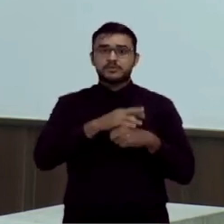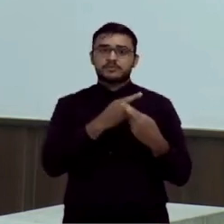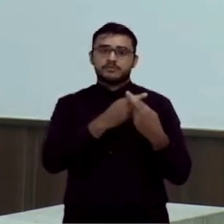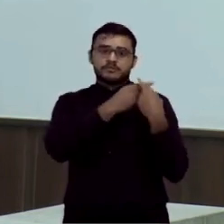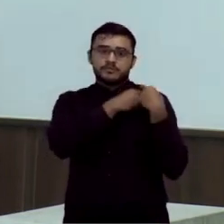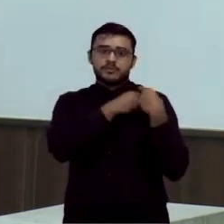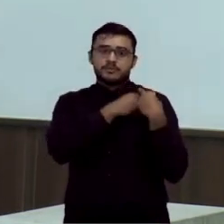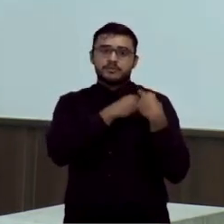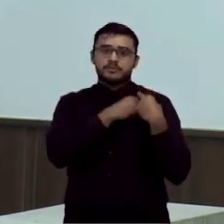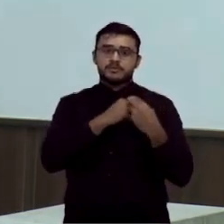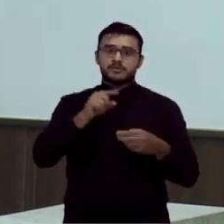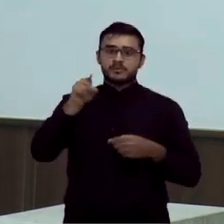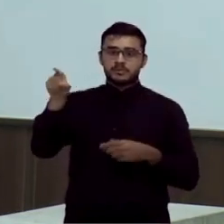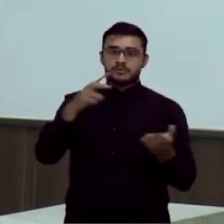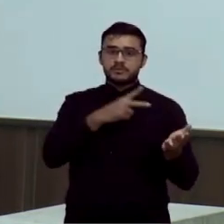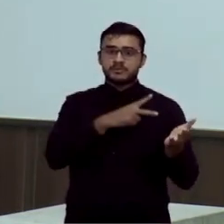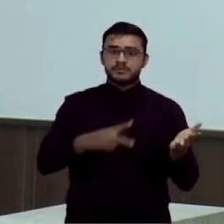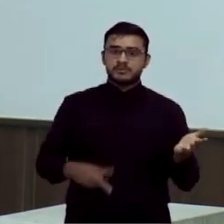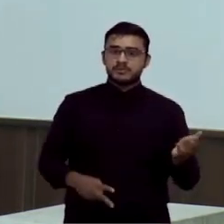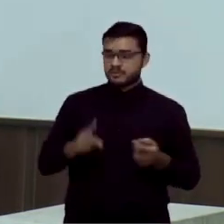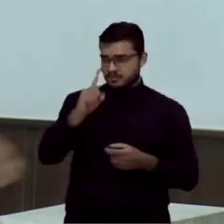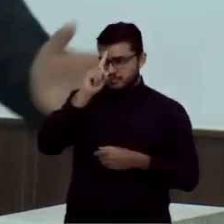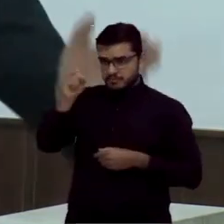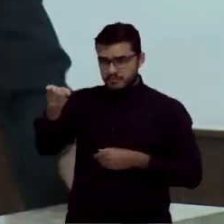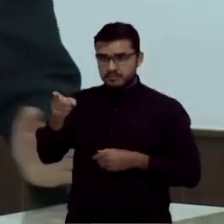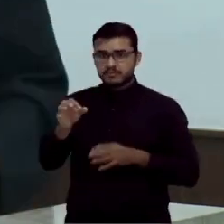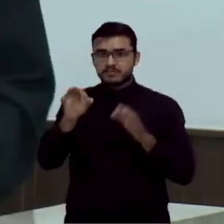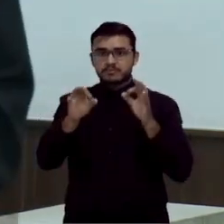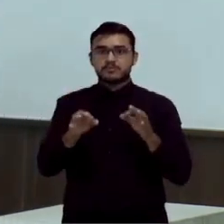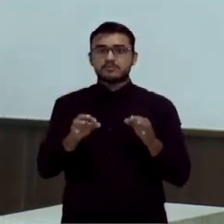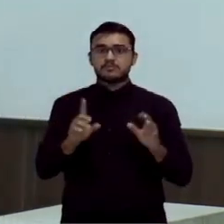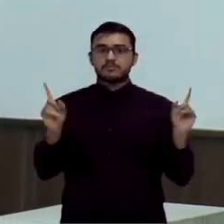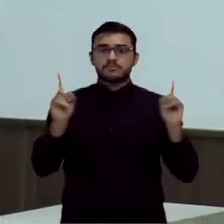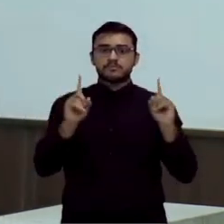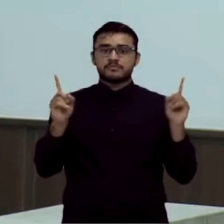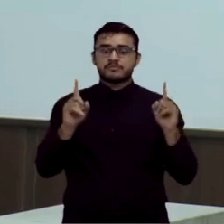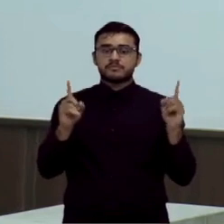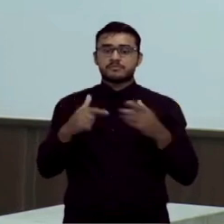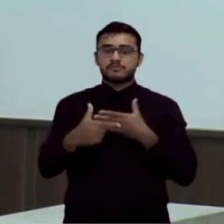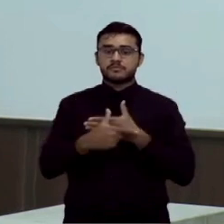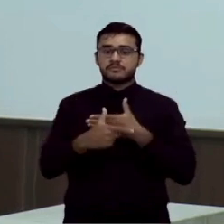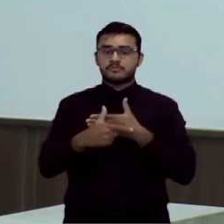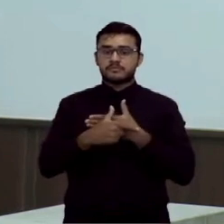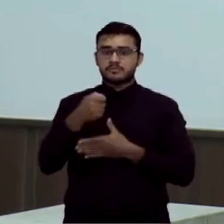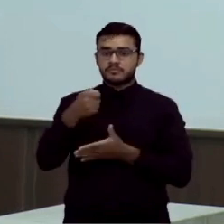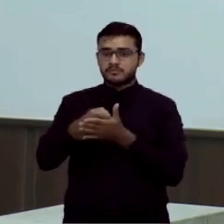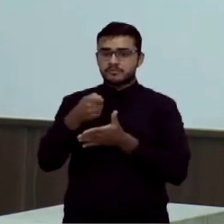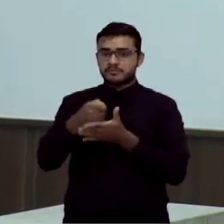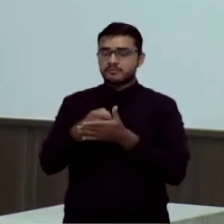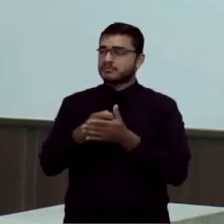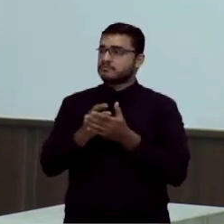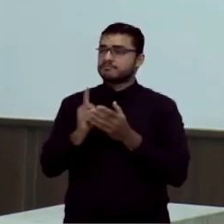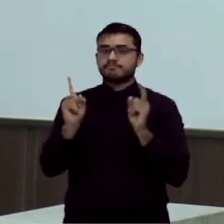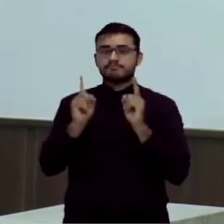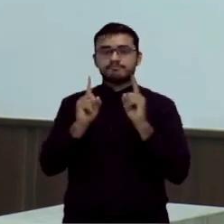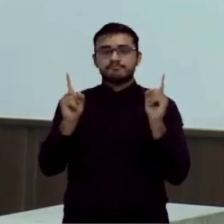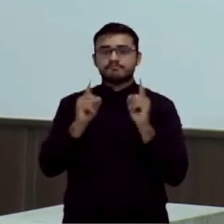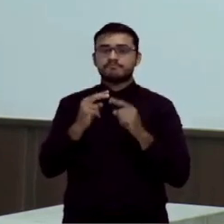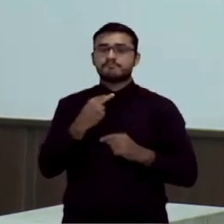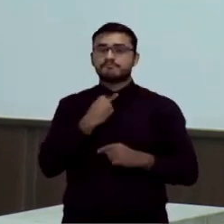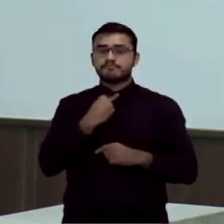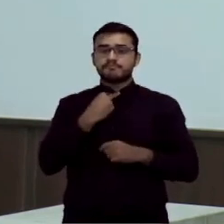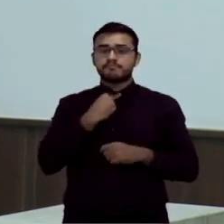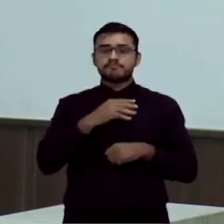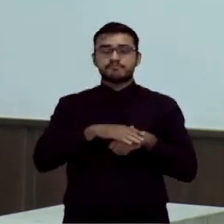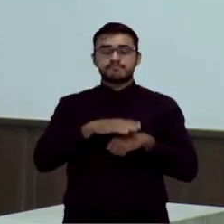prefeitura. Não é ele que tem que dizer, faça isso, prefeito. Prefeito, faça isso. Nós não temos esse poder ainda de obrigar o prefeito a fazer determinadas